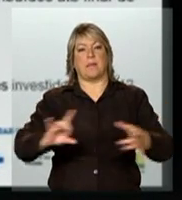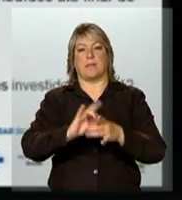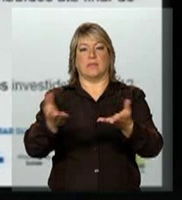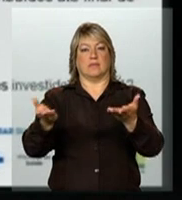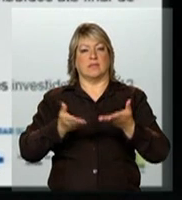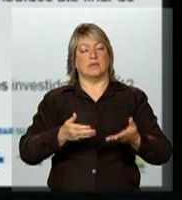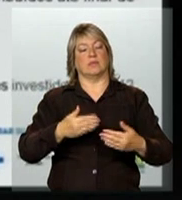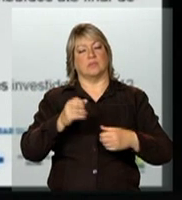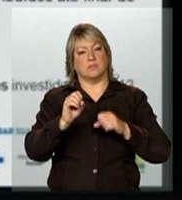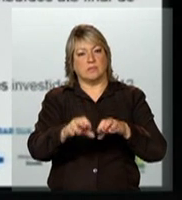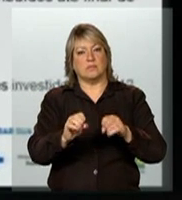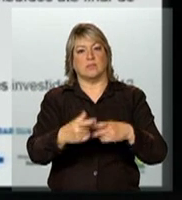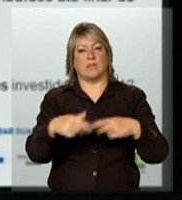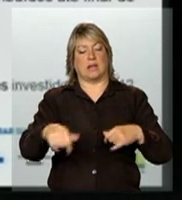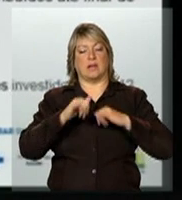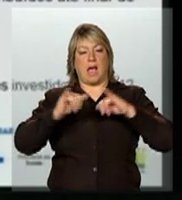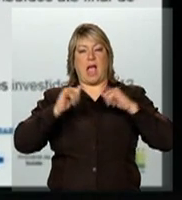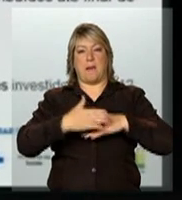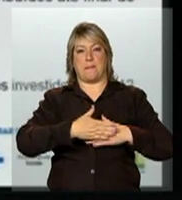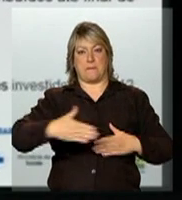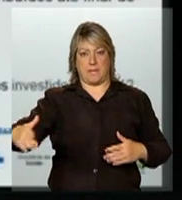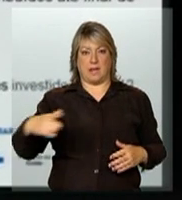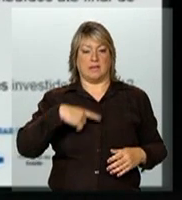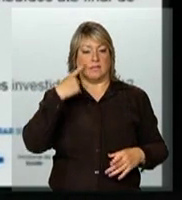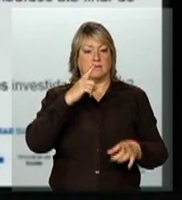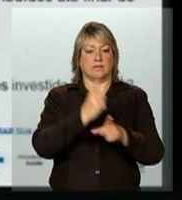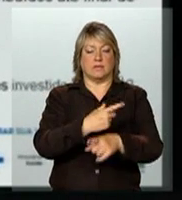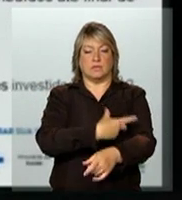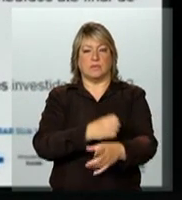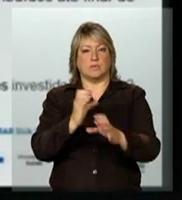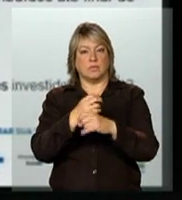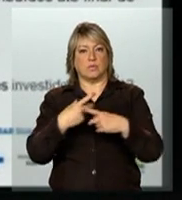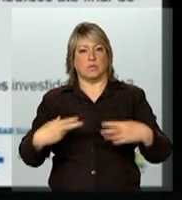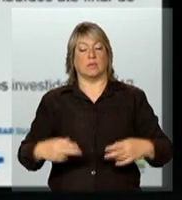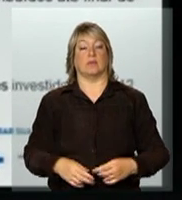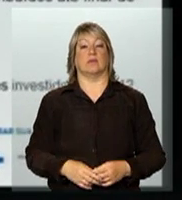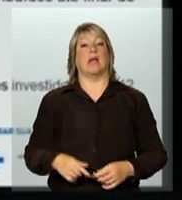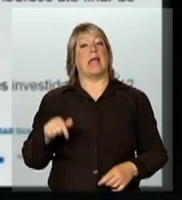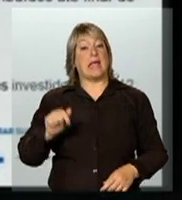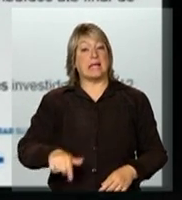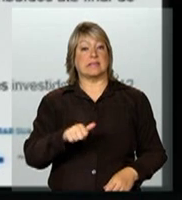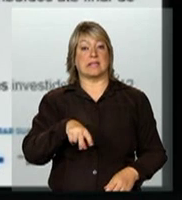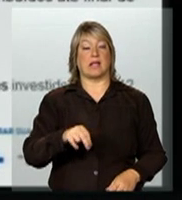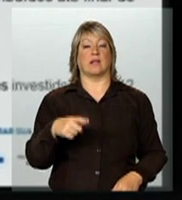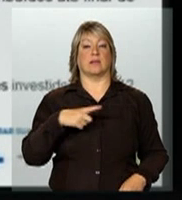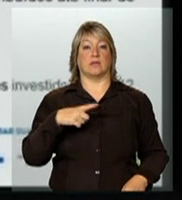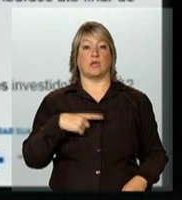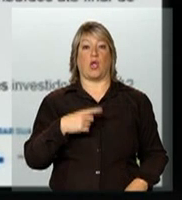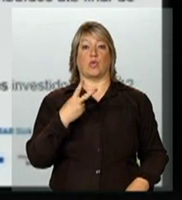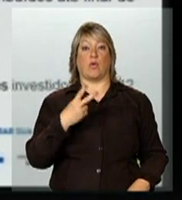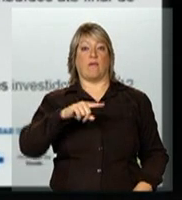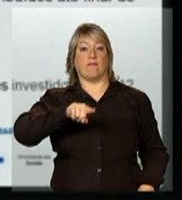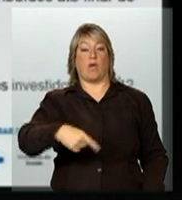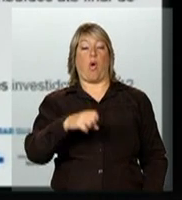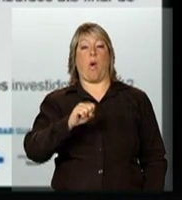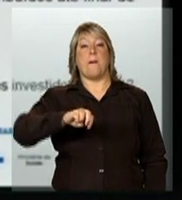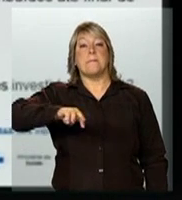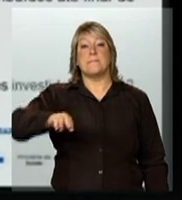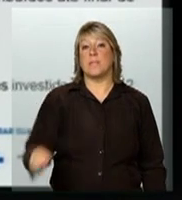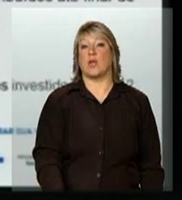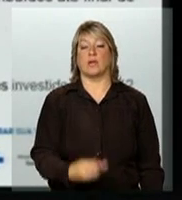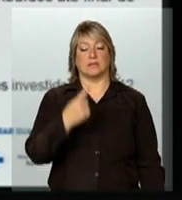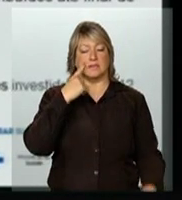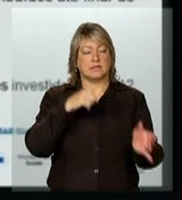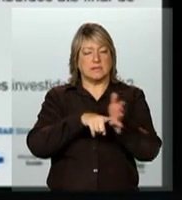durante os próximos dias nessa campanha de detecção. Distribuímos aí esse ano 2,8 milhões de testes rápidos, 2